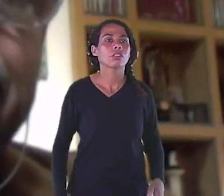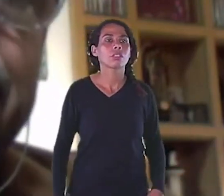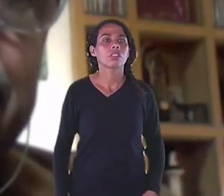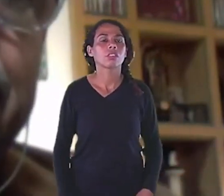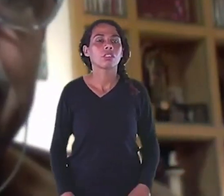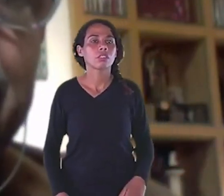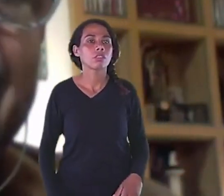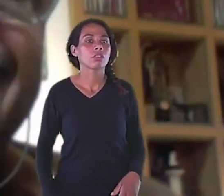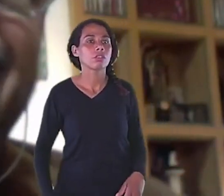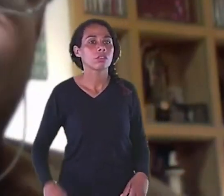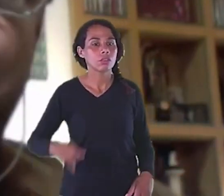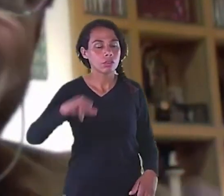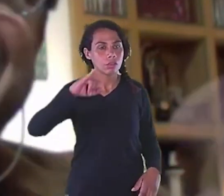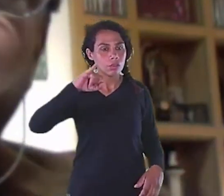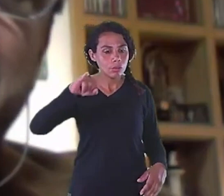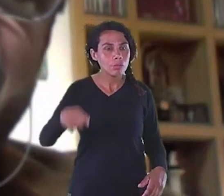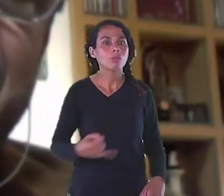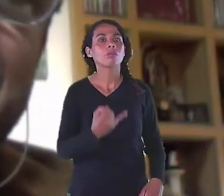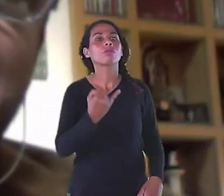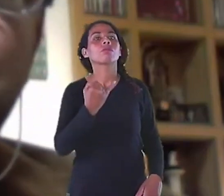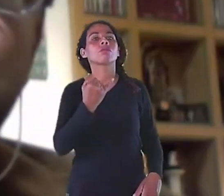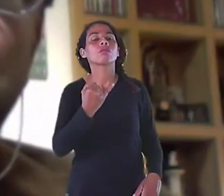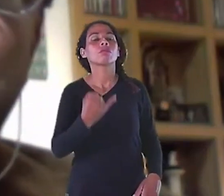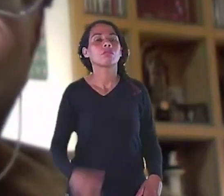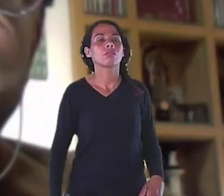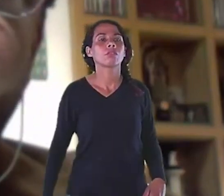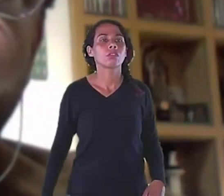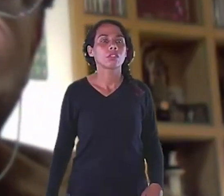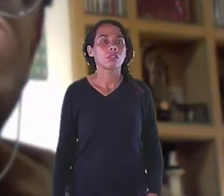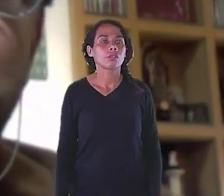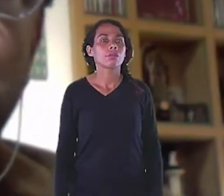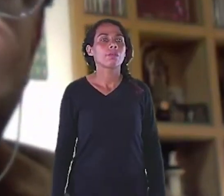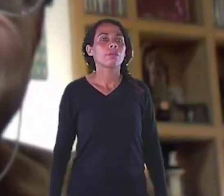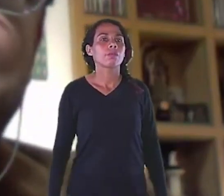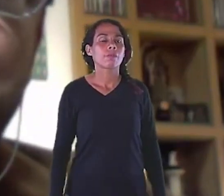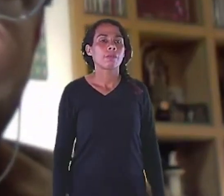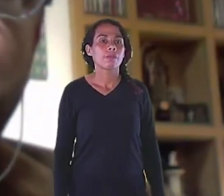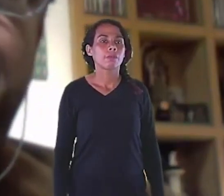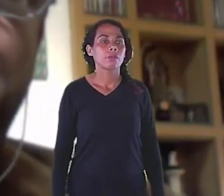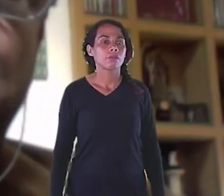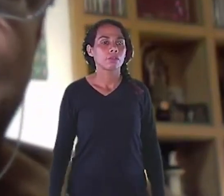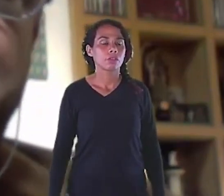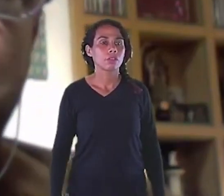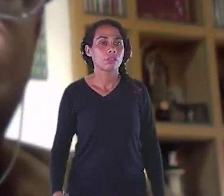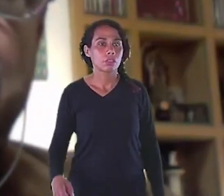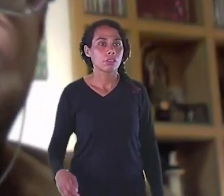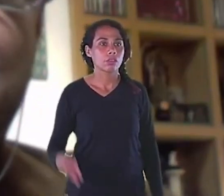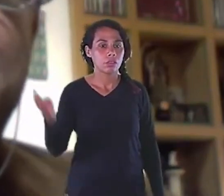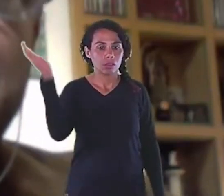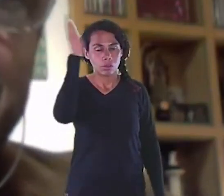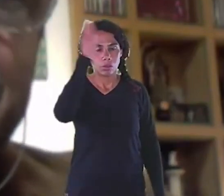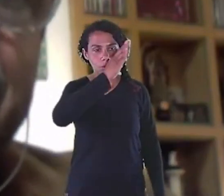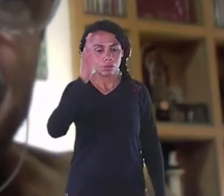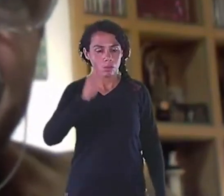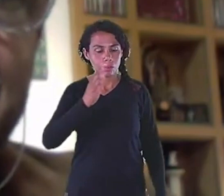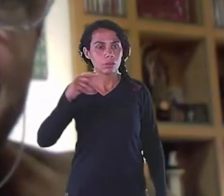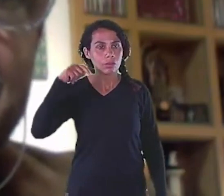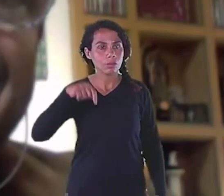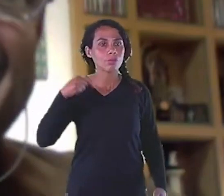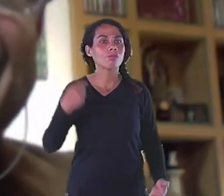estudo local E eu percebi Que muito da coisa Que a gente é no Brasil Foi fruto do nosso Percurso de escolha